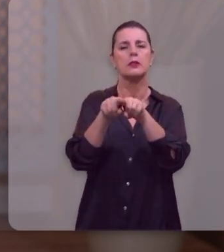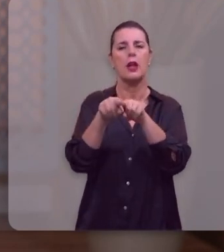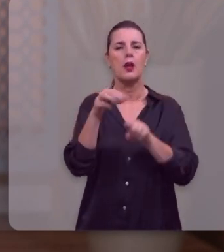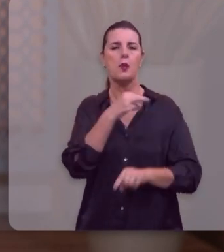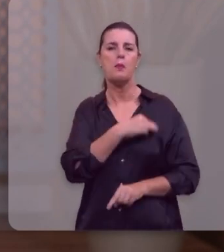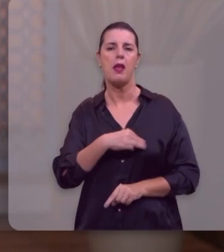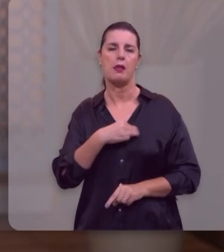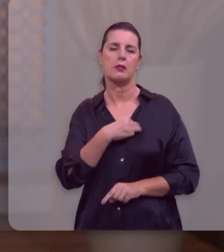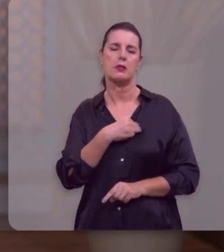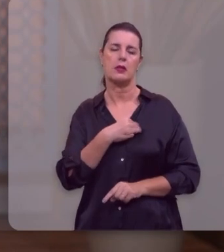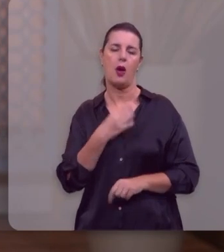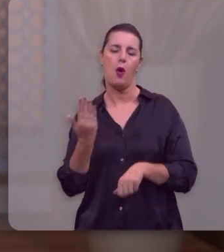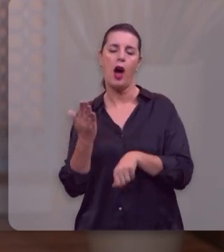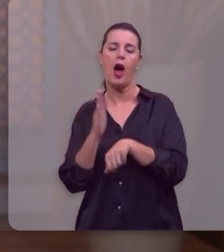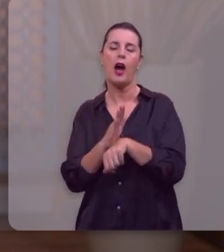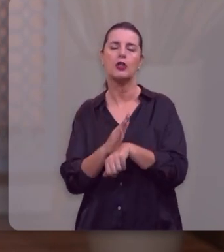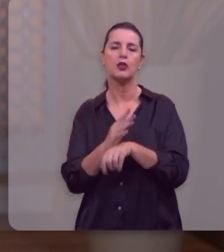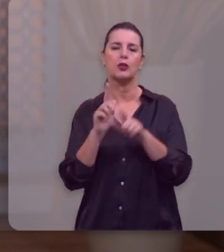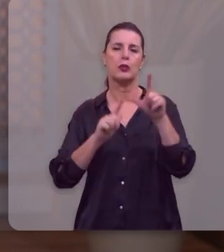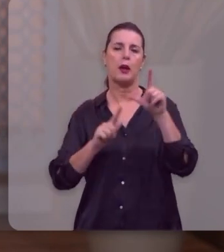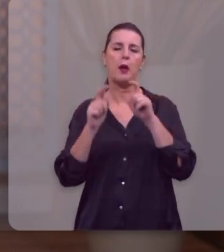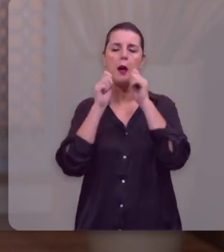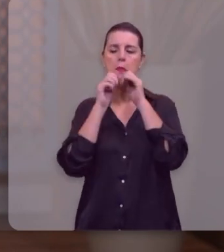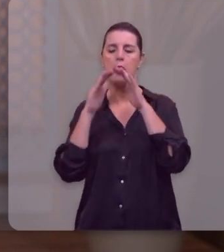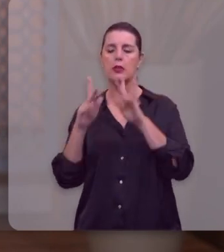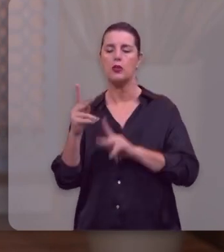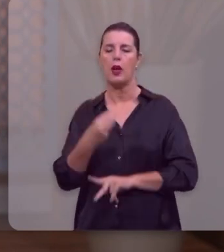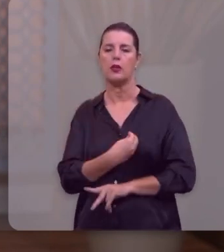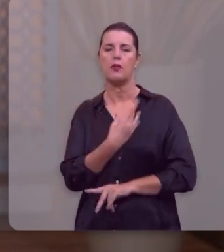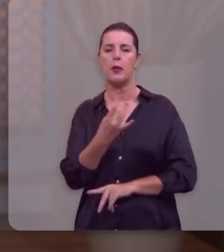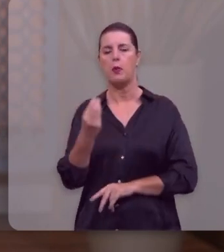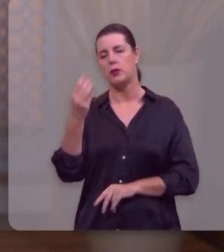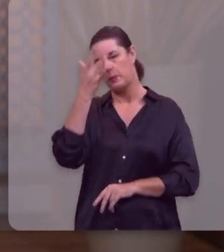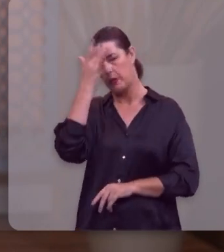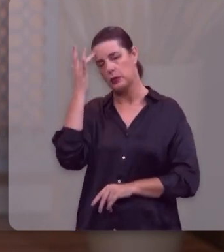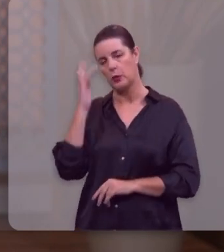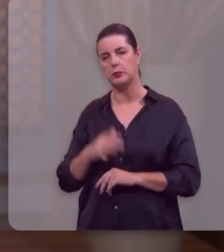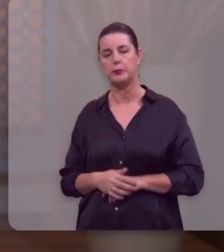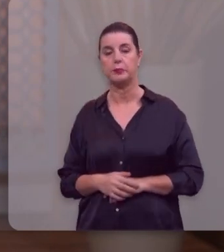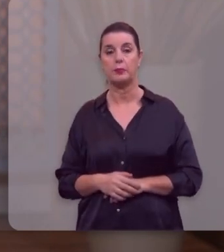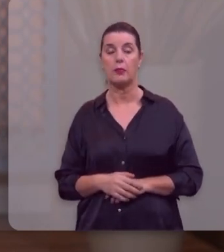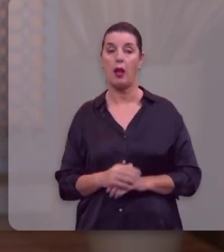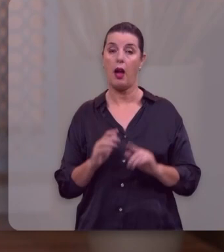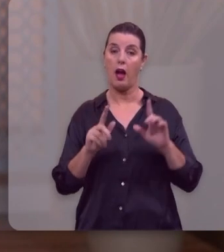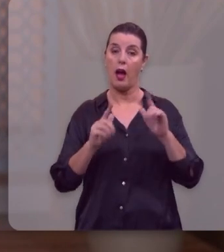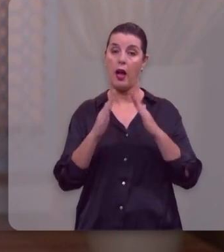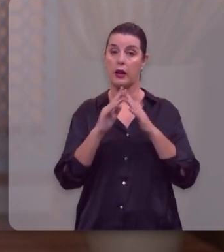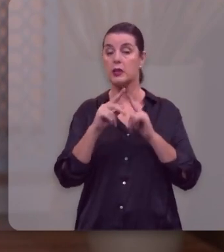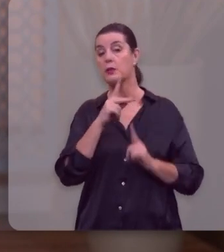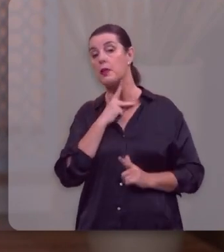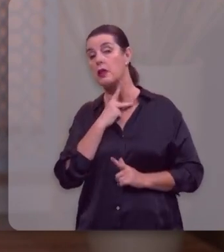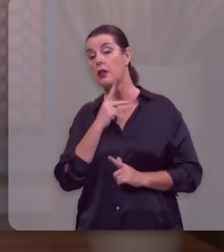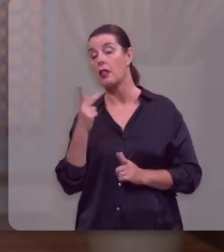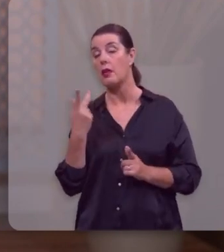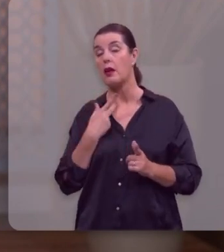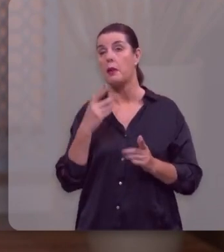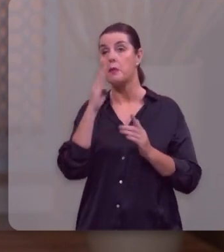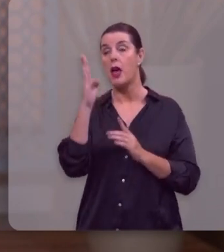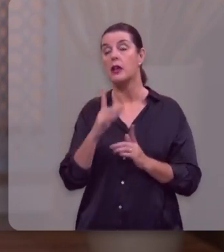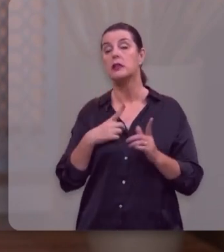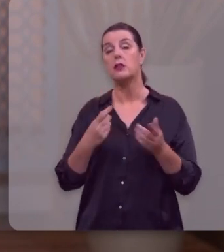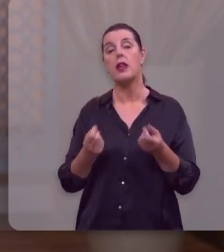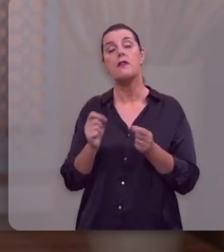e poder ajudar esse programa que tem abençoado a vida de tantas pessoas. A Igreja Presbiteriana do Brasil tem